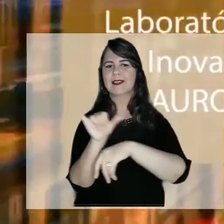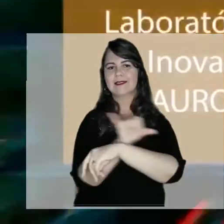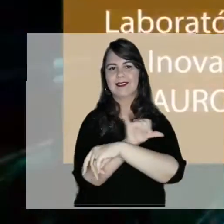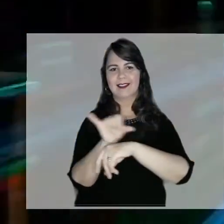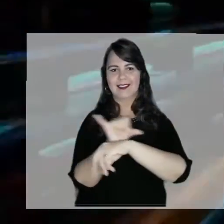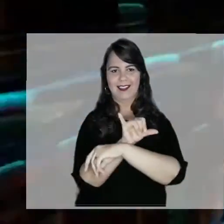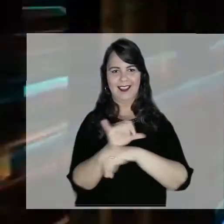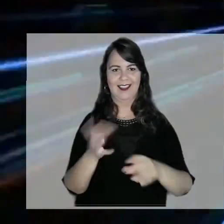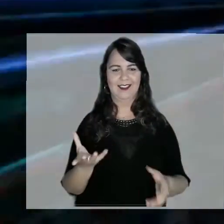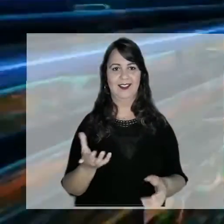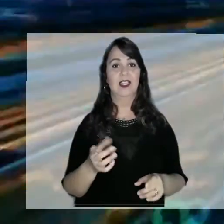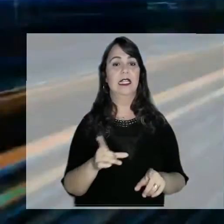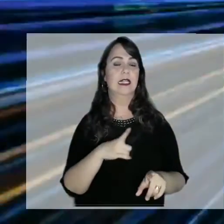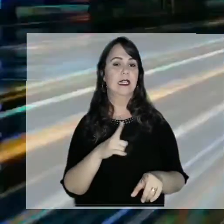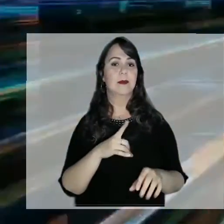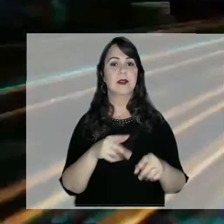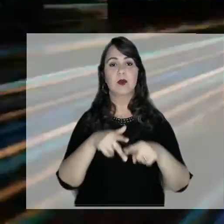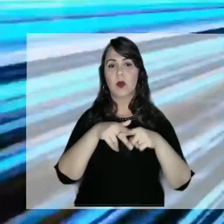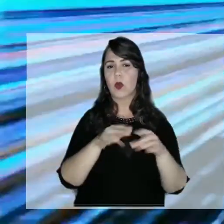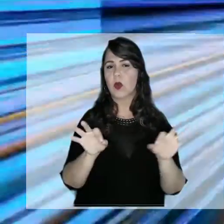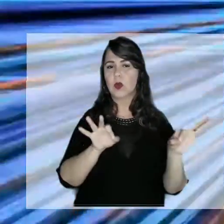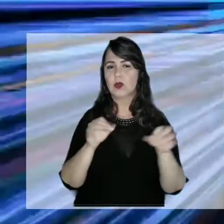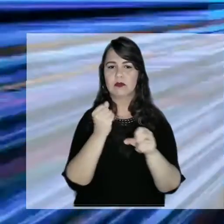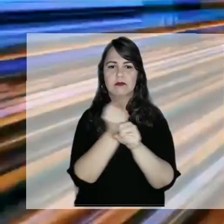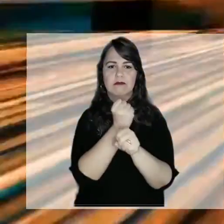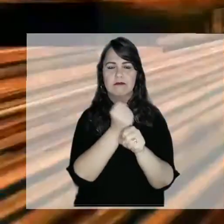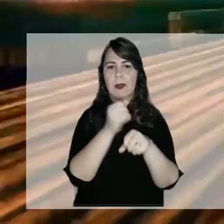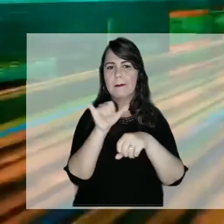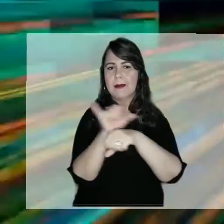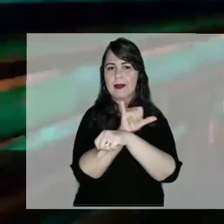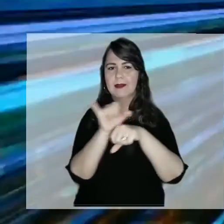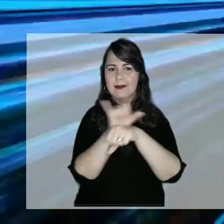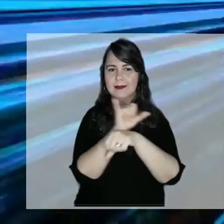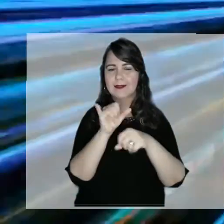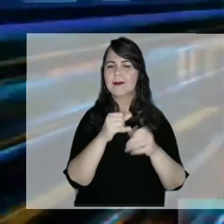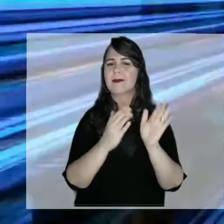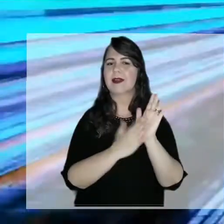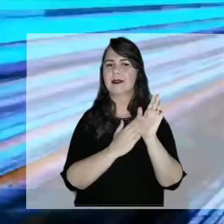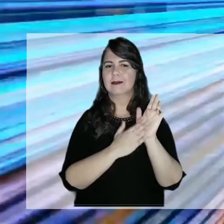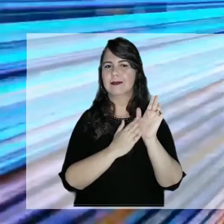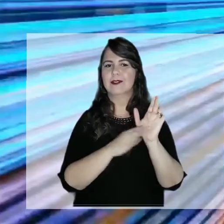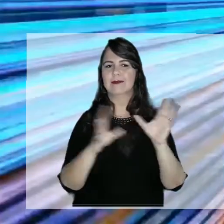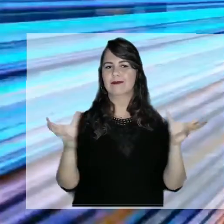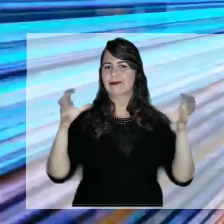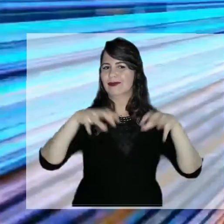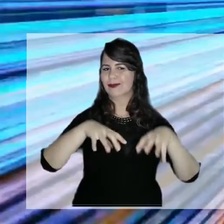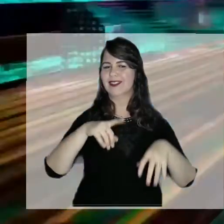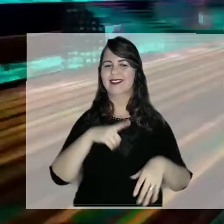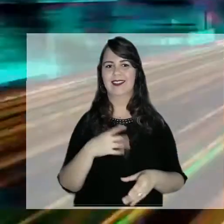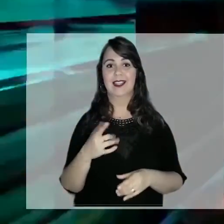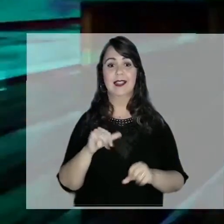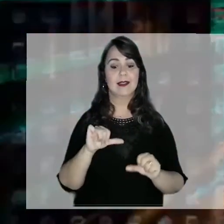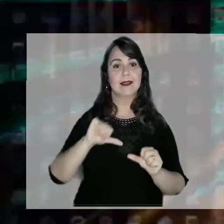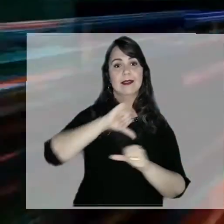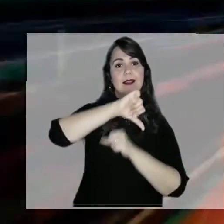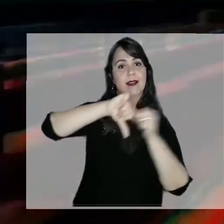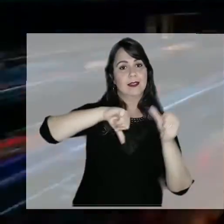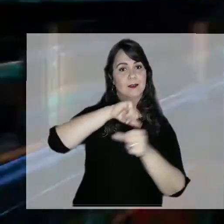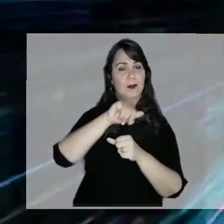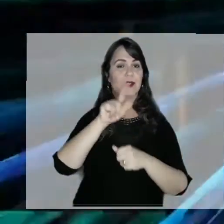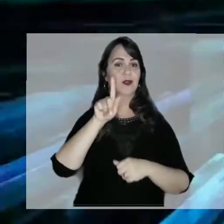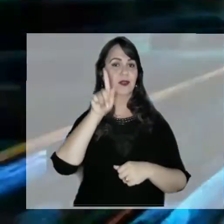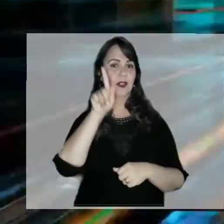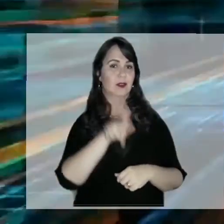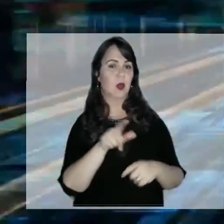estratégicas. Construção de um planejamento estratégico participativo. Transição para um novo